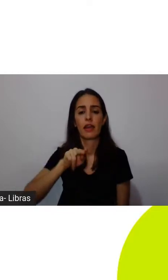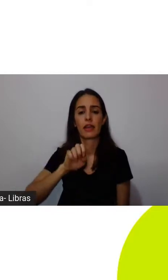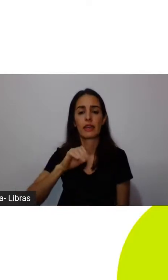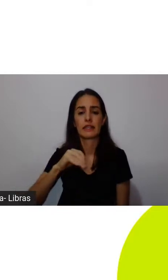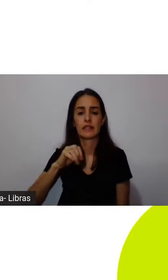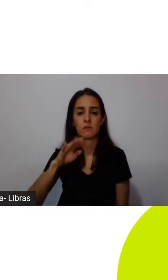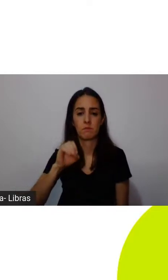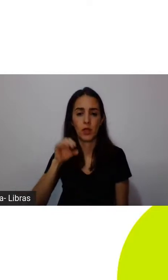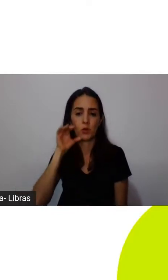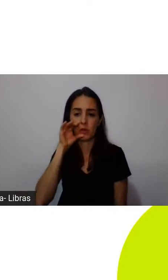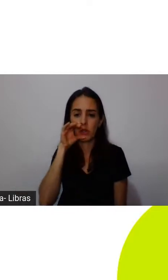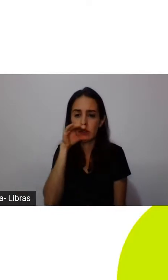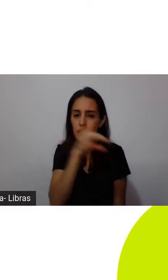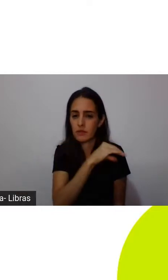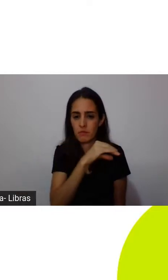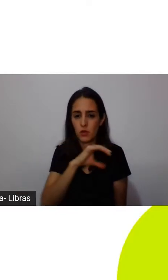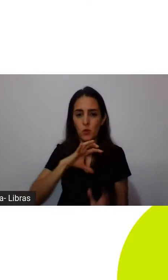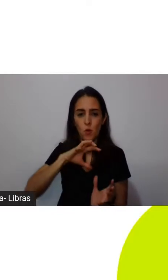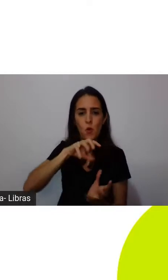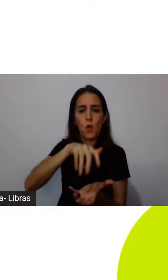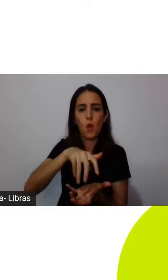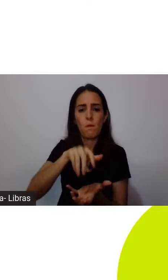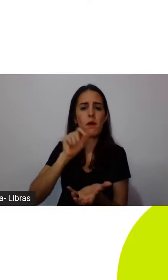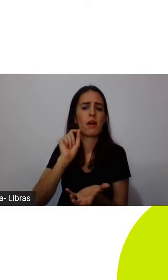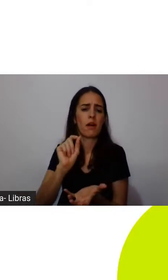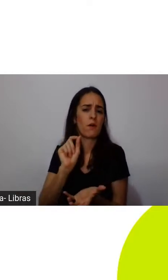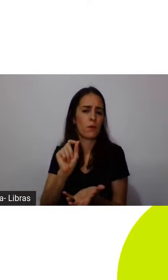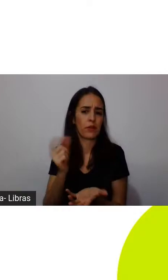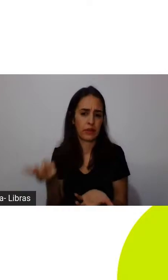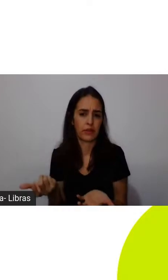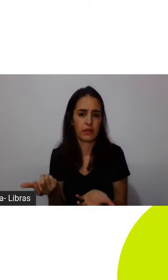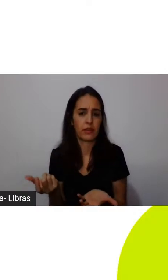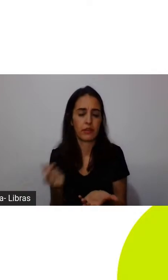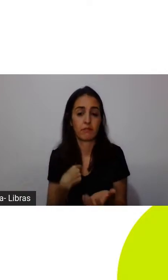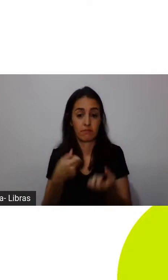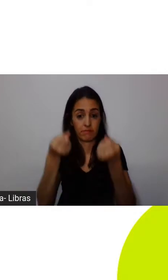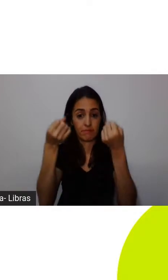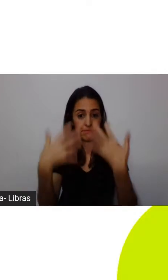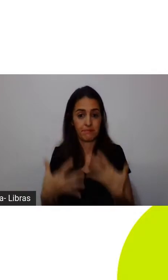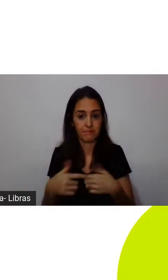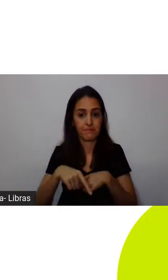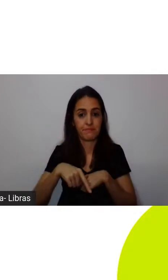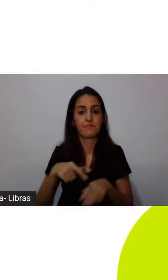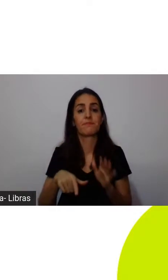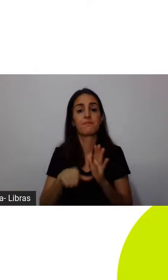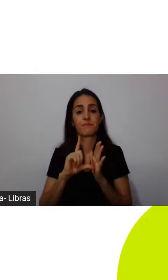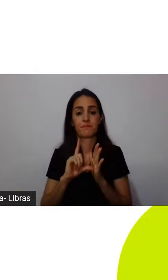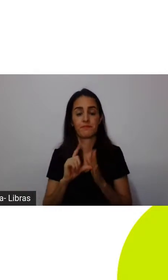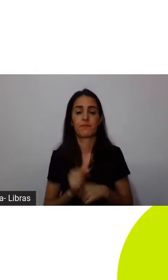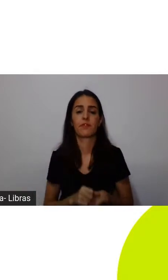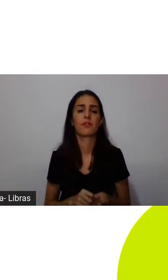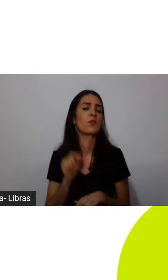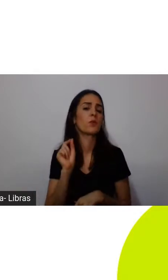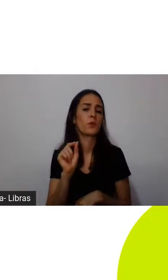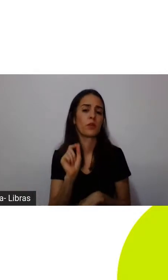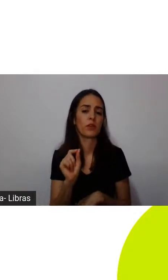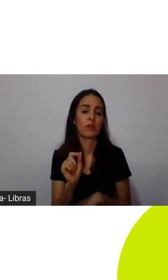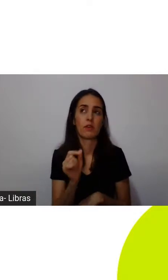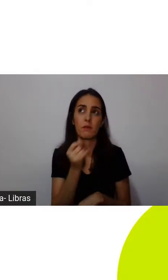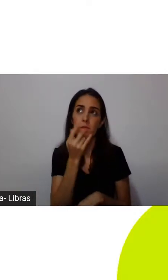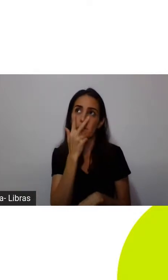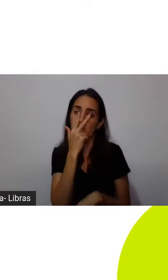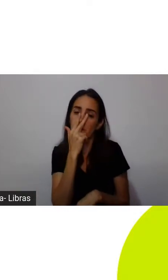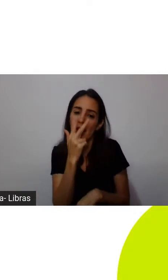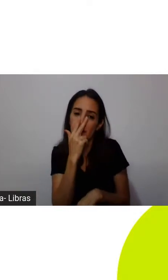gente fala, fala, fala, e não entende exatamente o que é. Então, o que é o aquecimento global em si? O aquecimento global seria o aumento progressivo